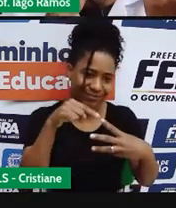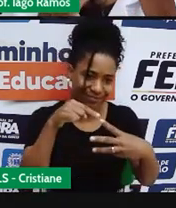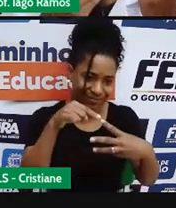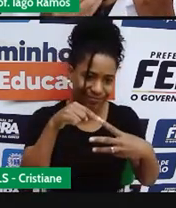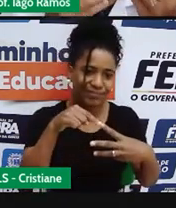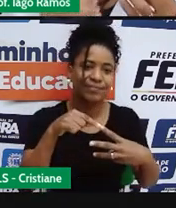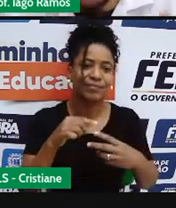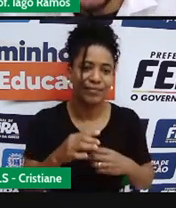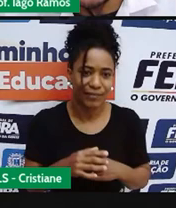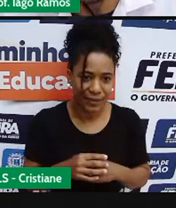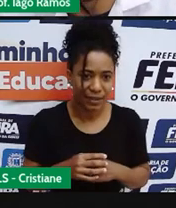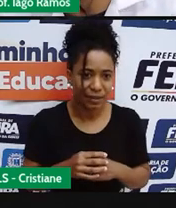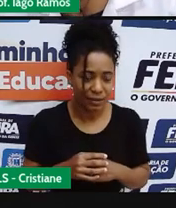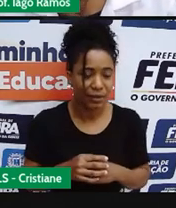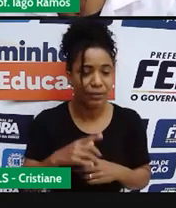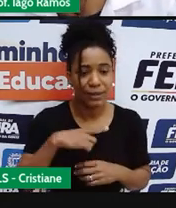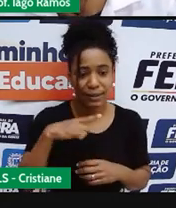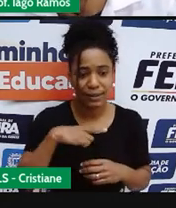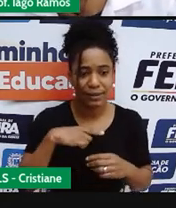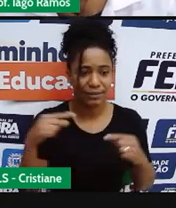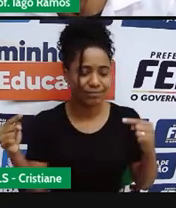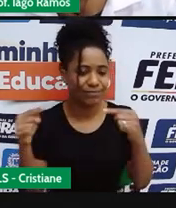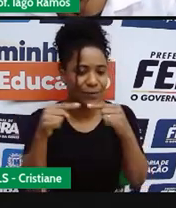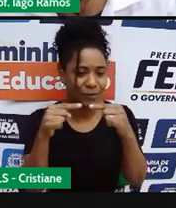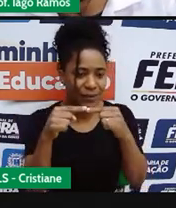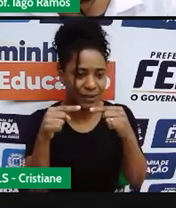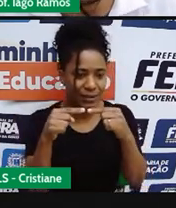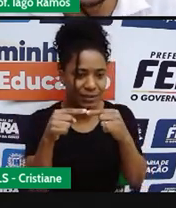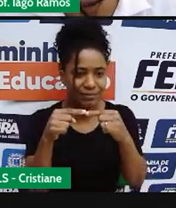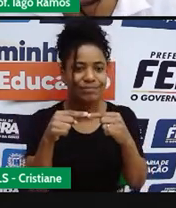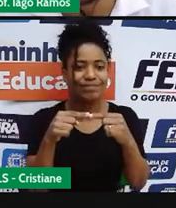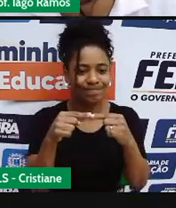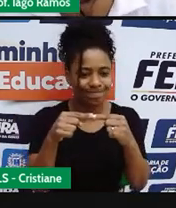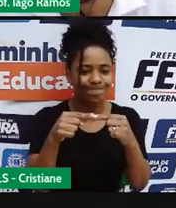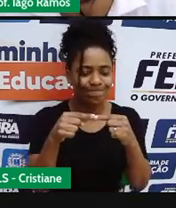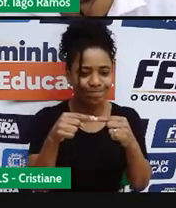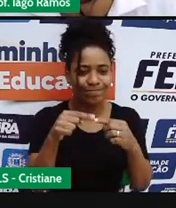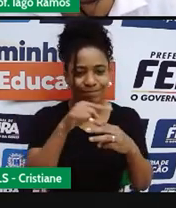essa comunicação, né, na verdade,